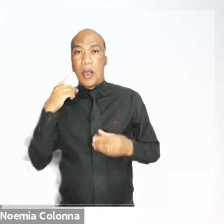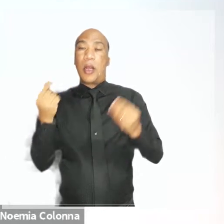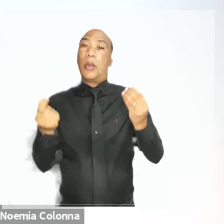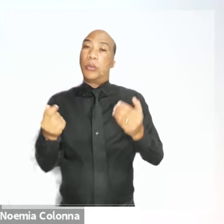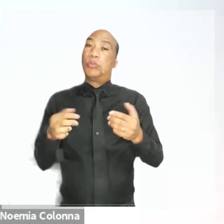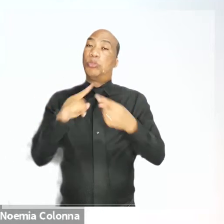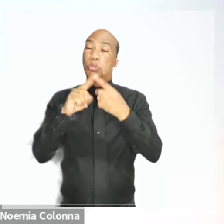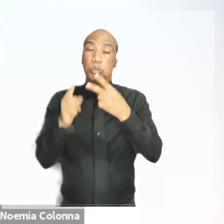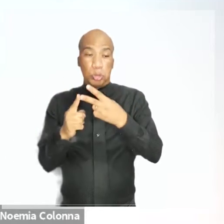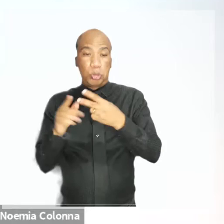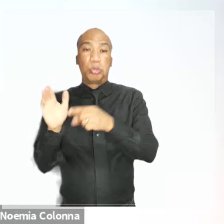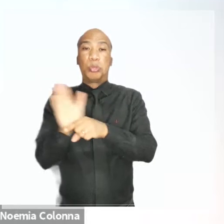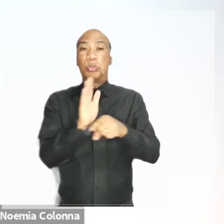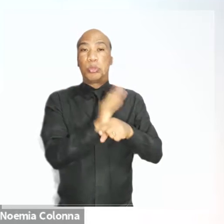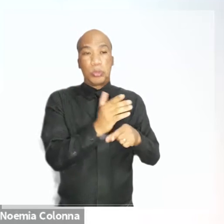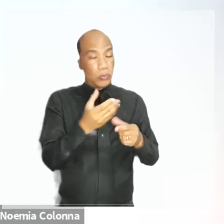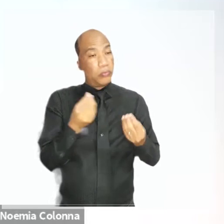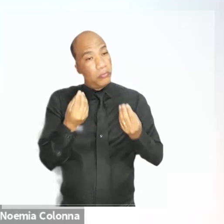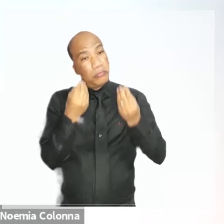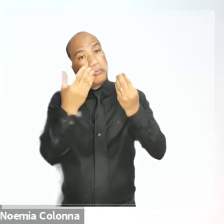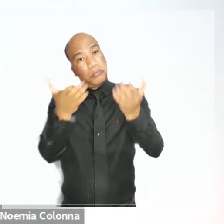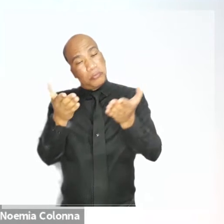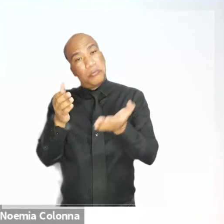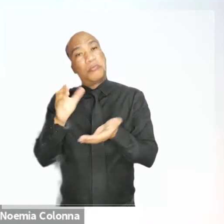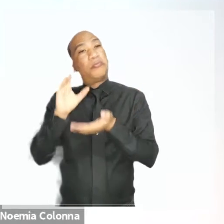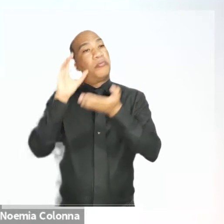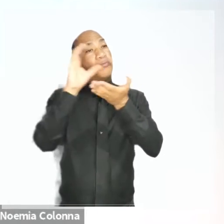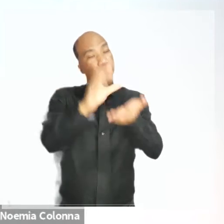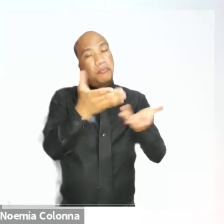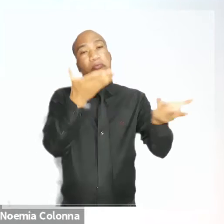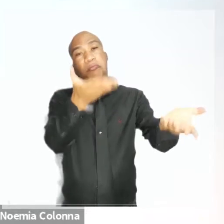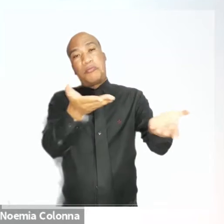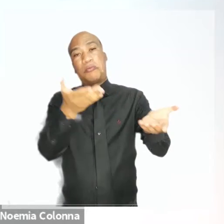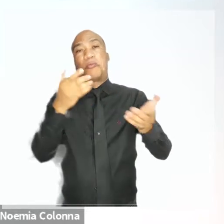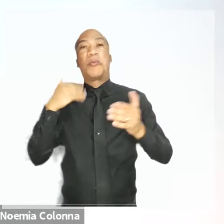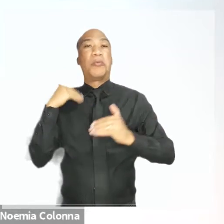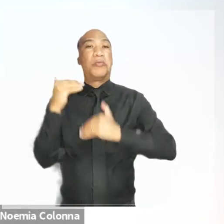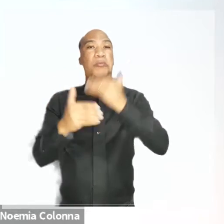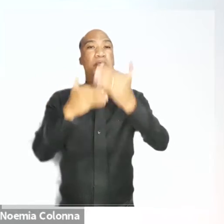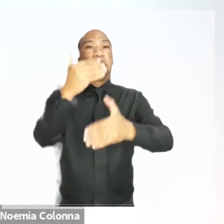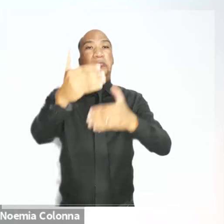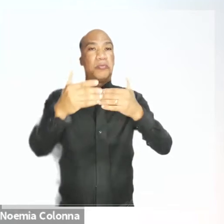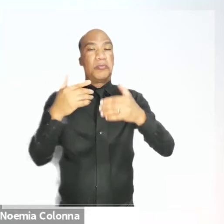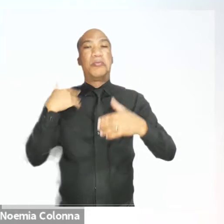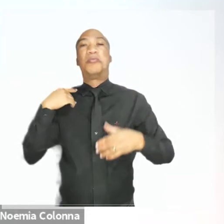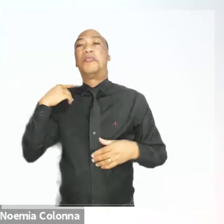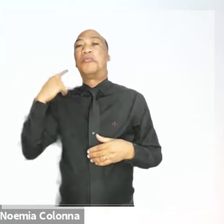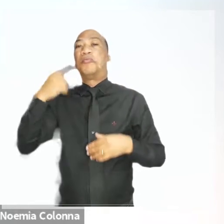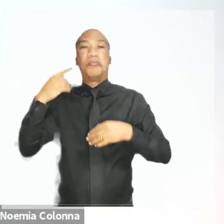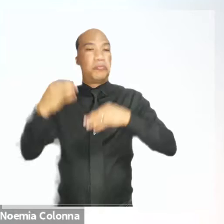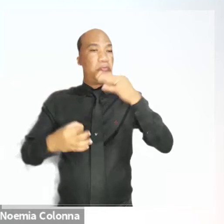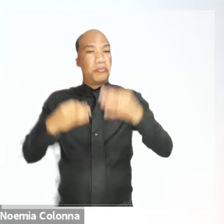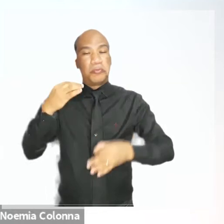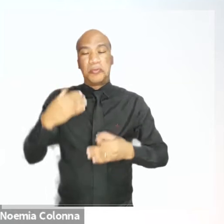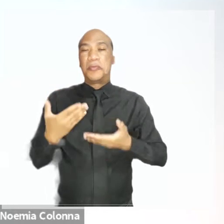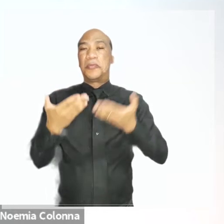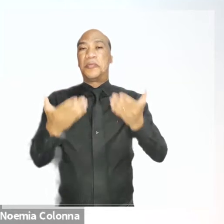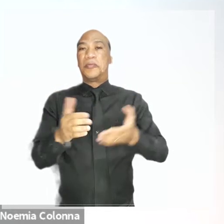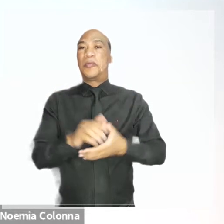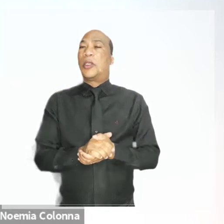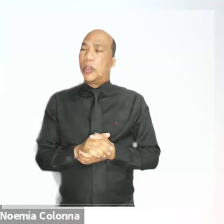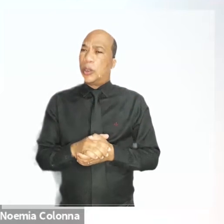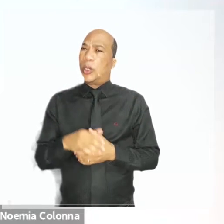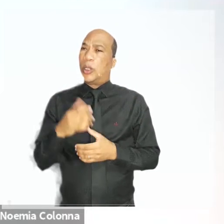contribuindo bastante para o desenvolvimento das carreiras jurídicas e as inscrições do concurso de monografias